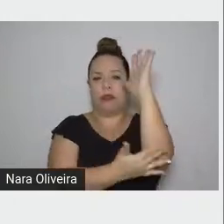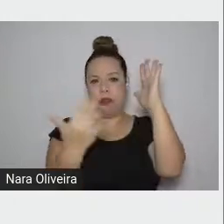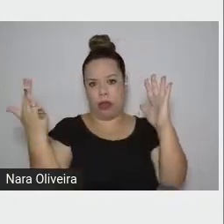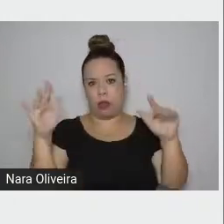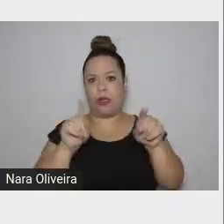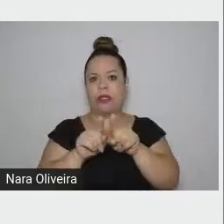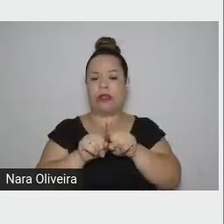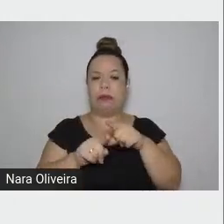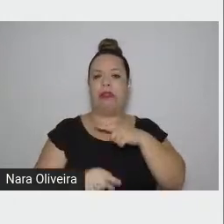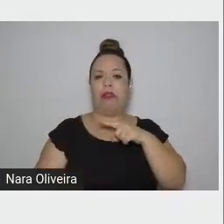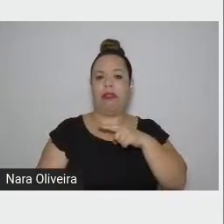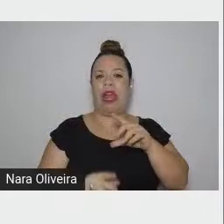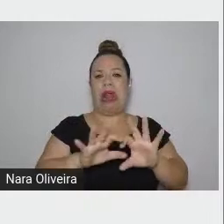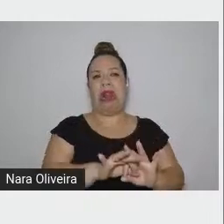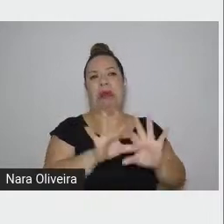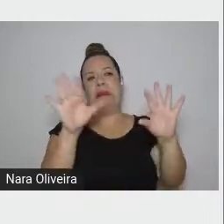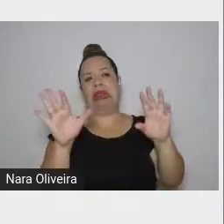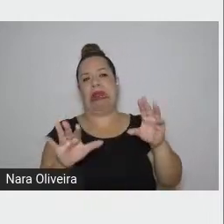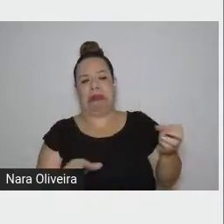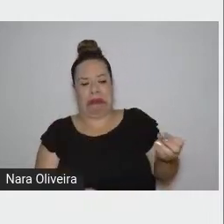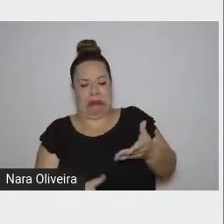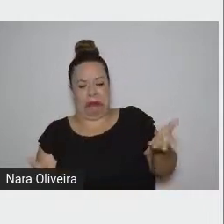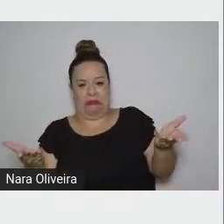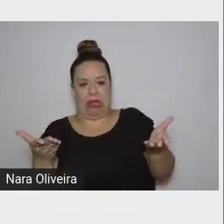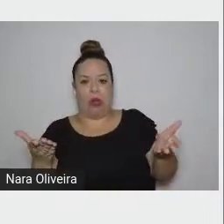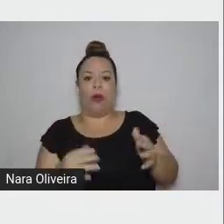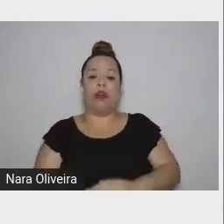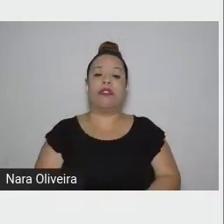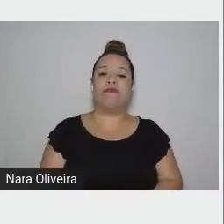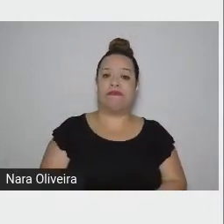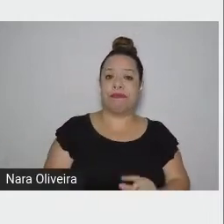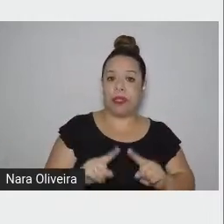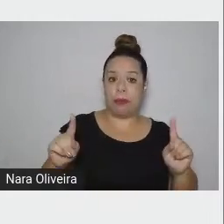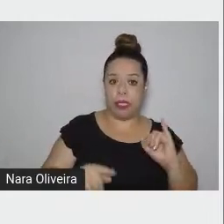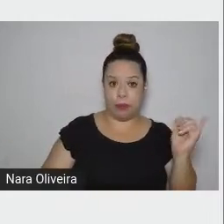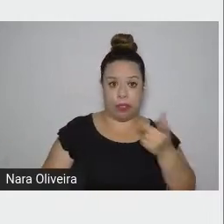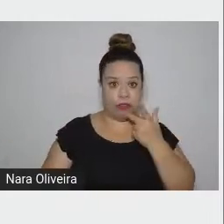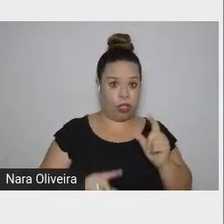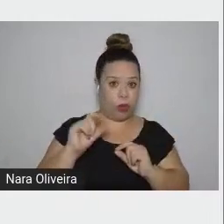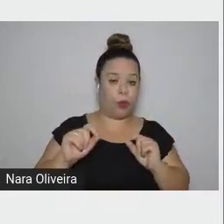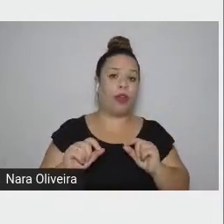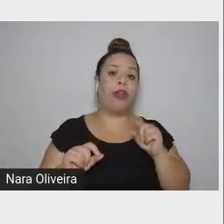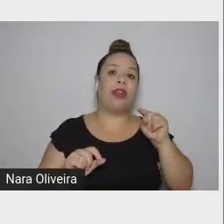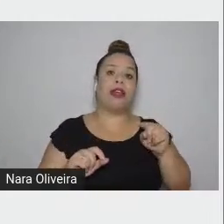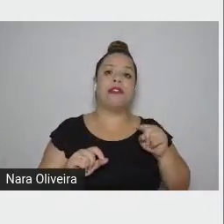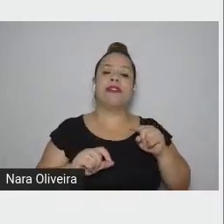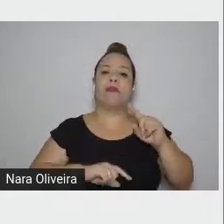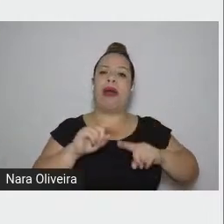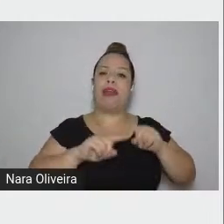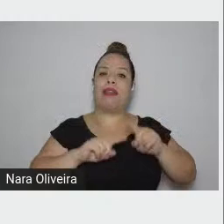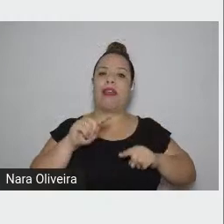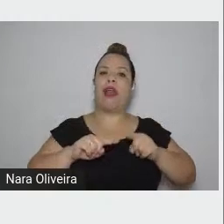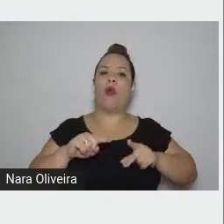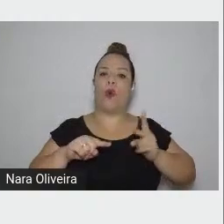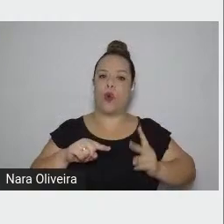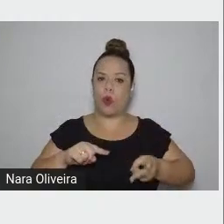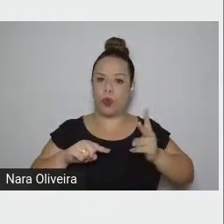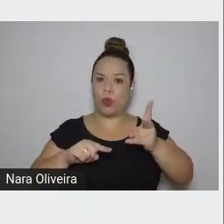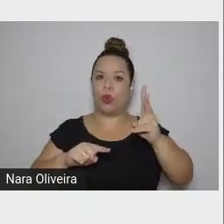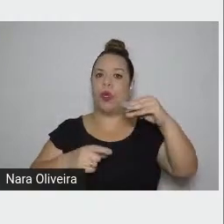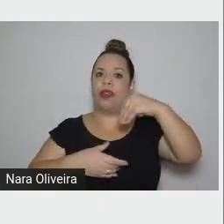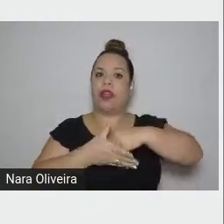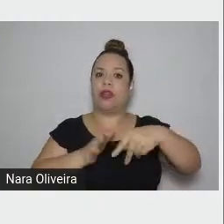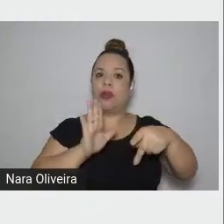O que é importante dizer, para terminar, é que essa obra se esteia, portanto, num projeto ético